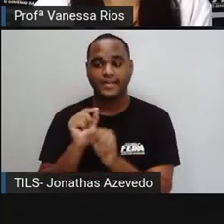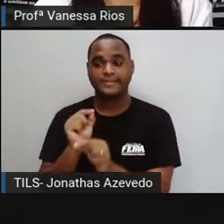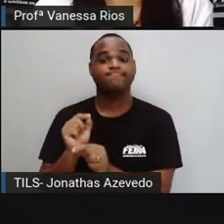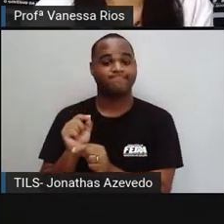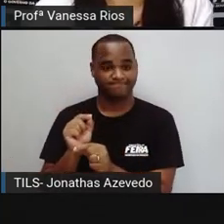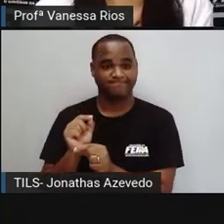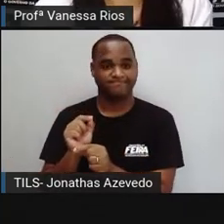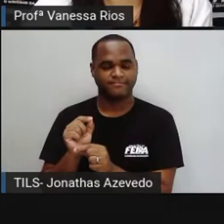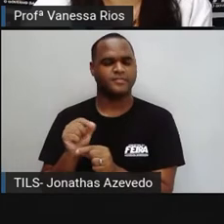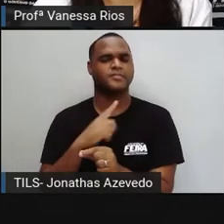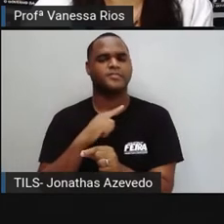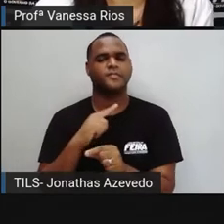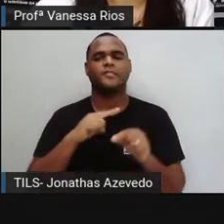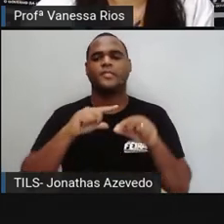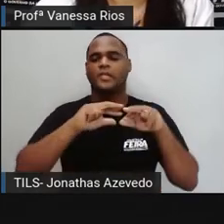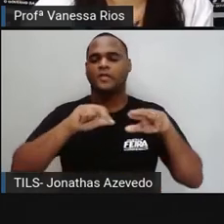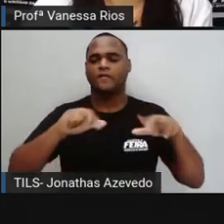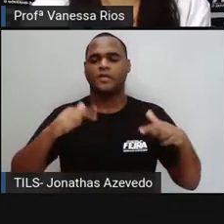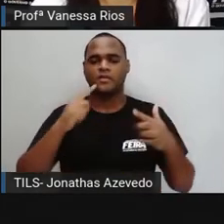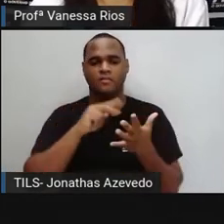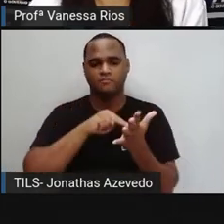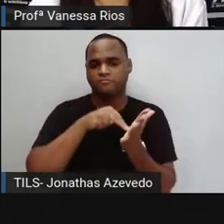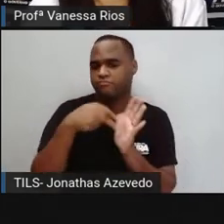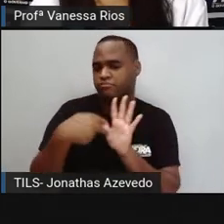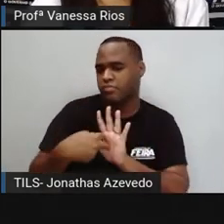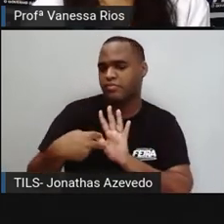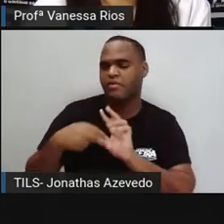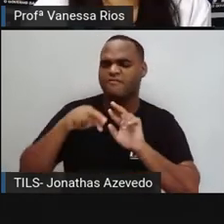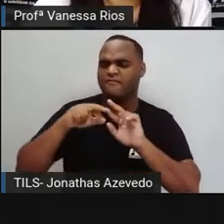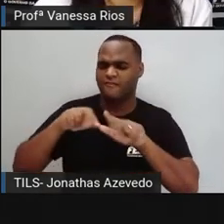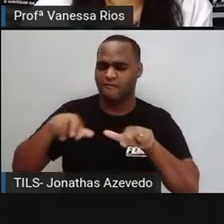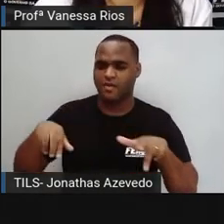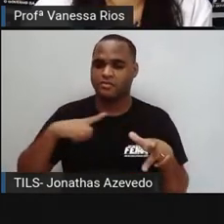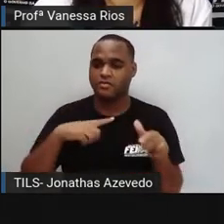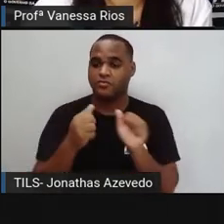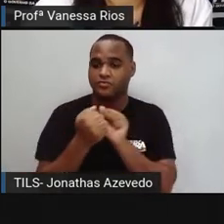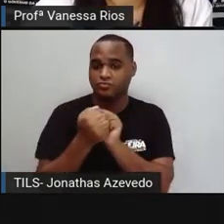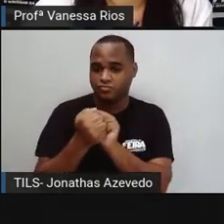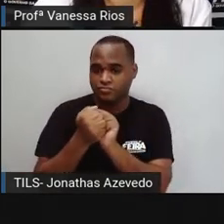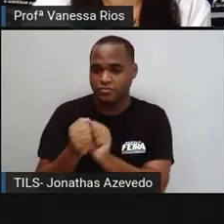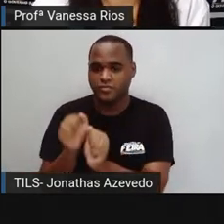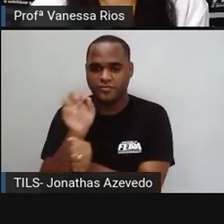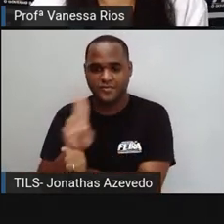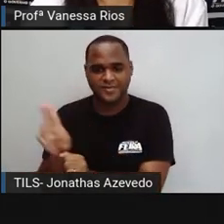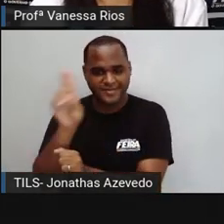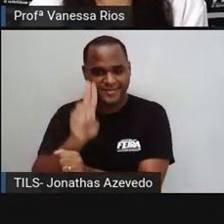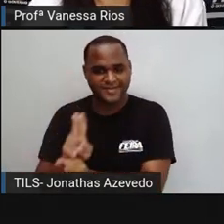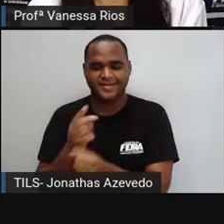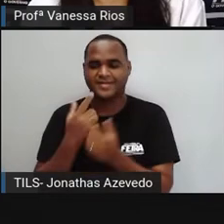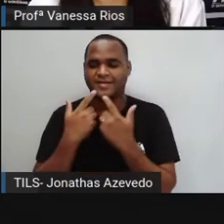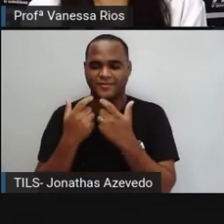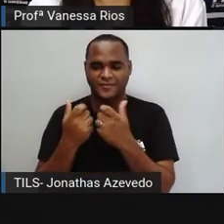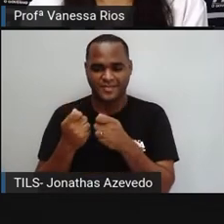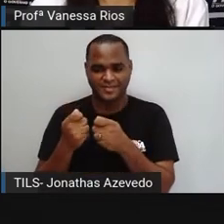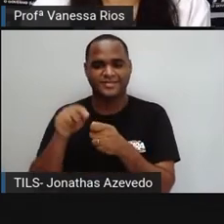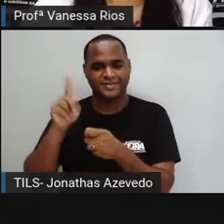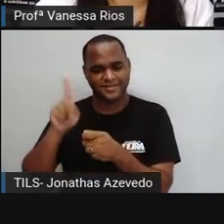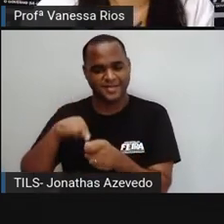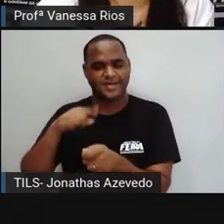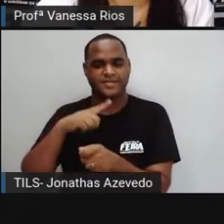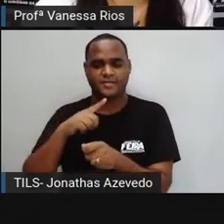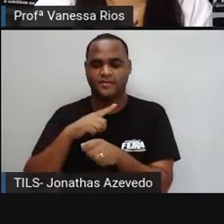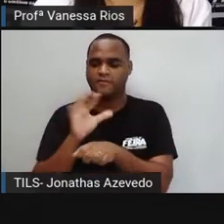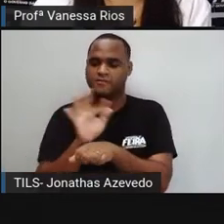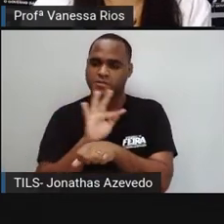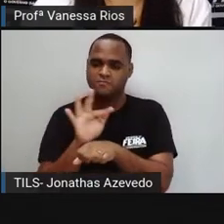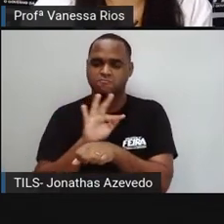existem aí diversas definições que estão aí junto à utilização da linguagem formal. Lembrando